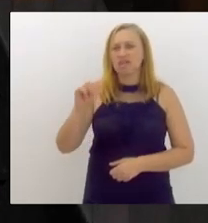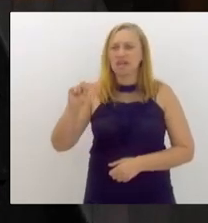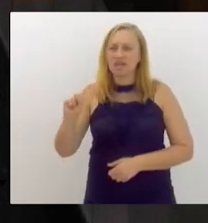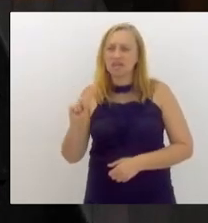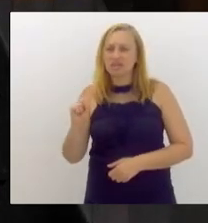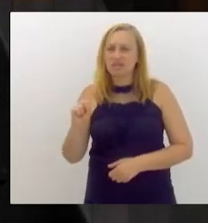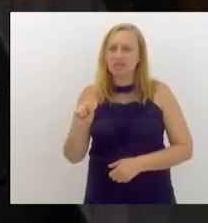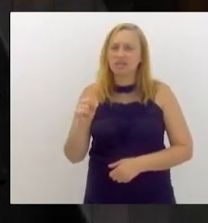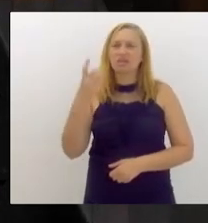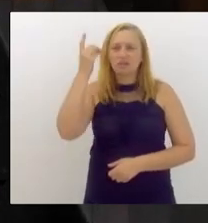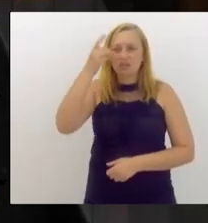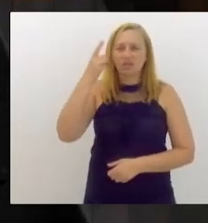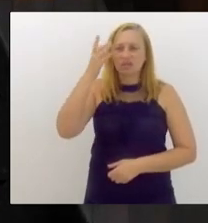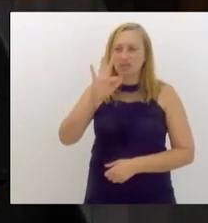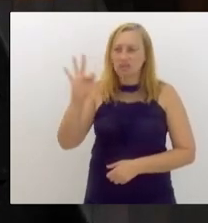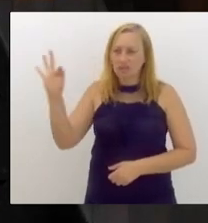federal,